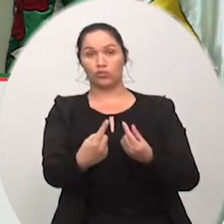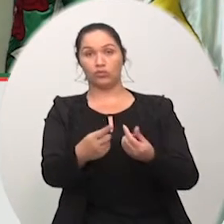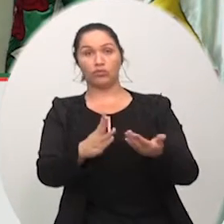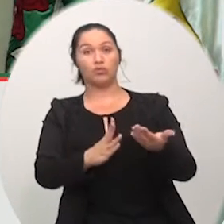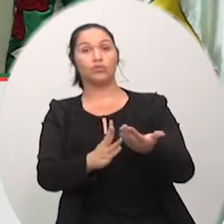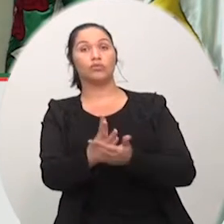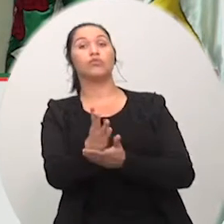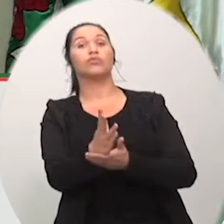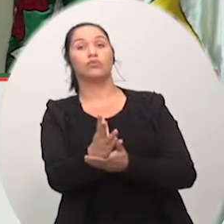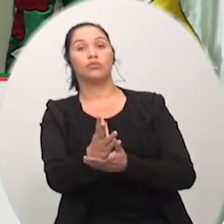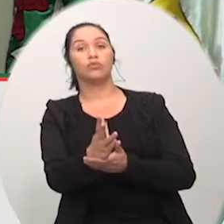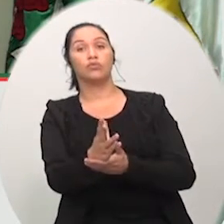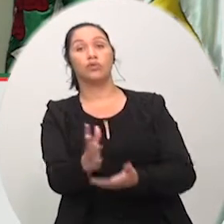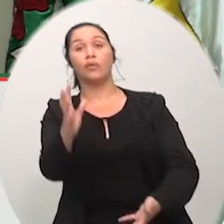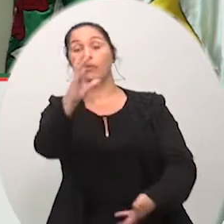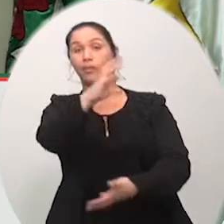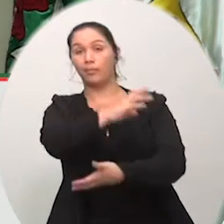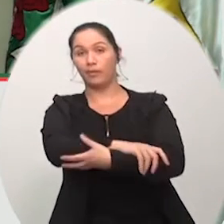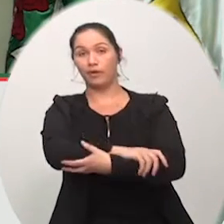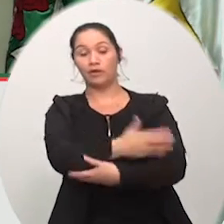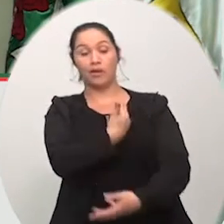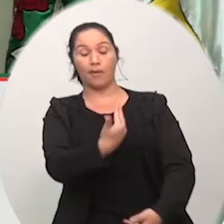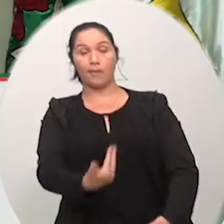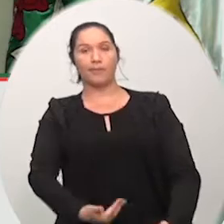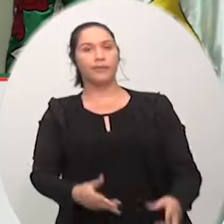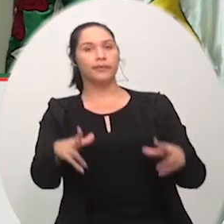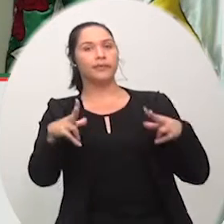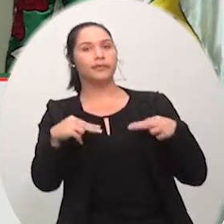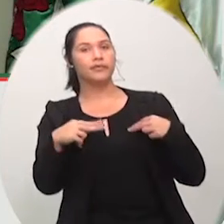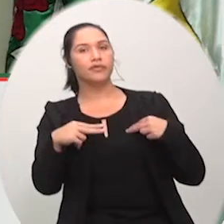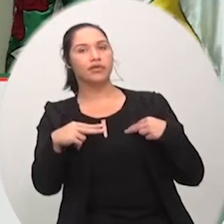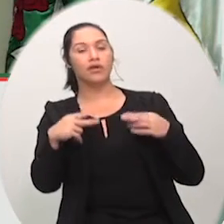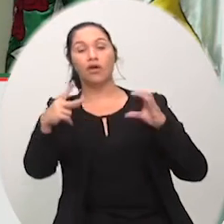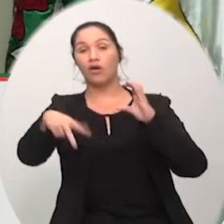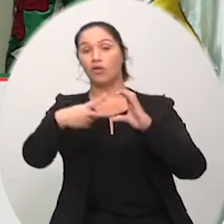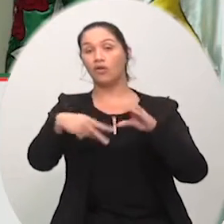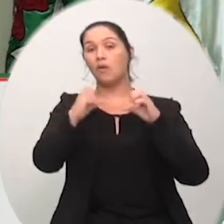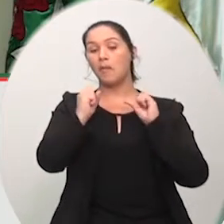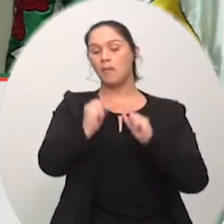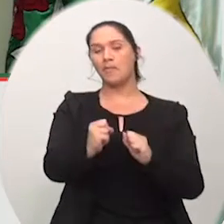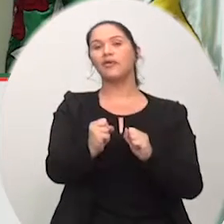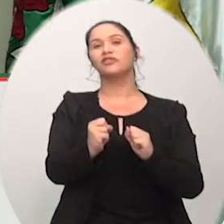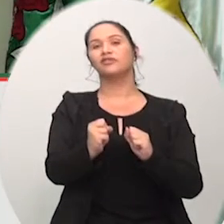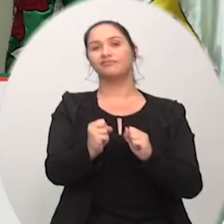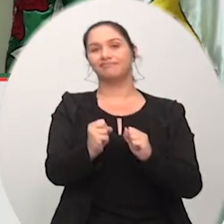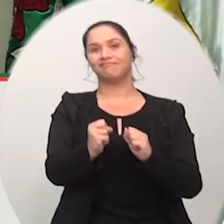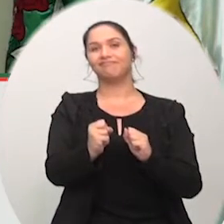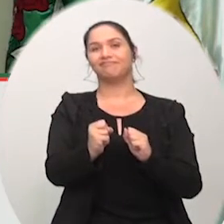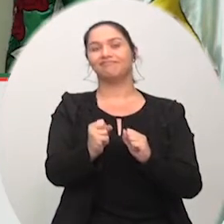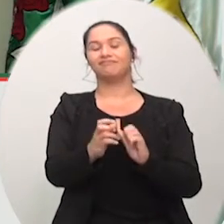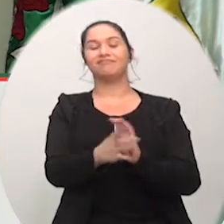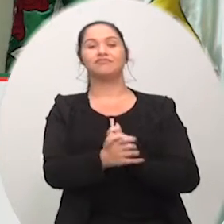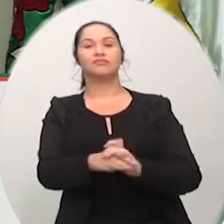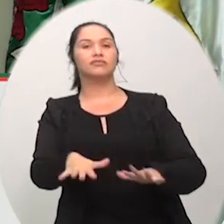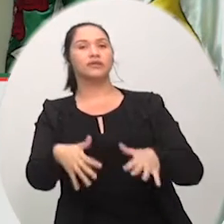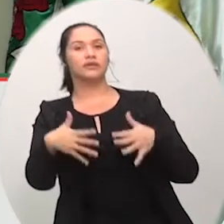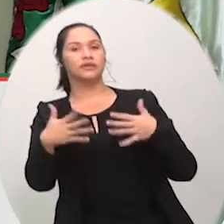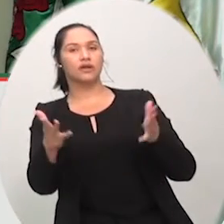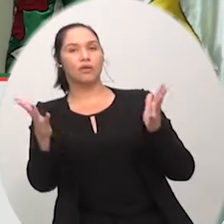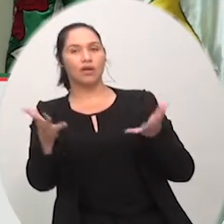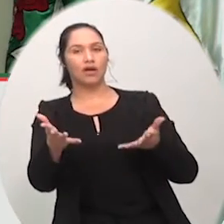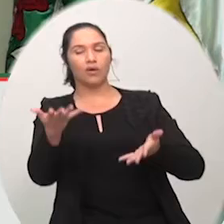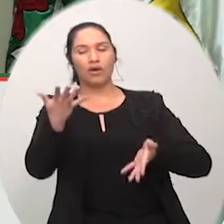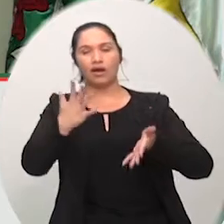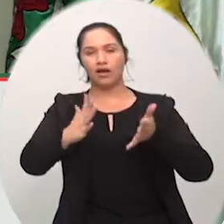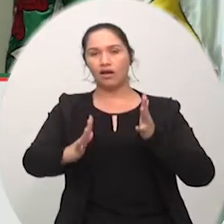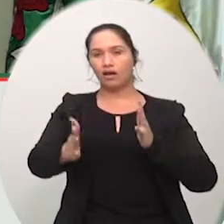público-privada. A casa vai aprovar dependendo do seu prazo. Nós aprovamos aqui. Então, veja bem, essa cautela que a comissão tem